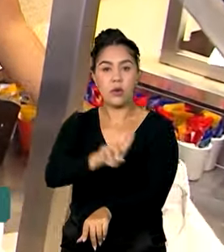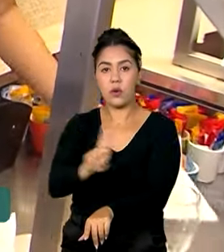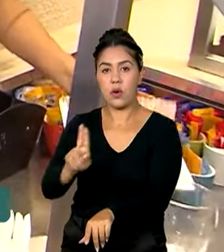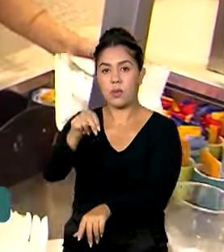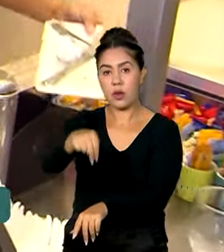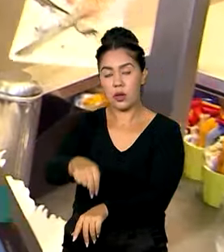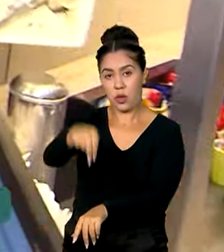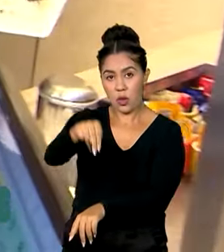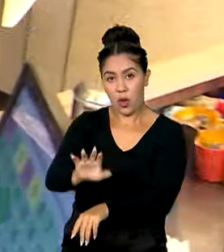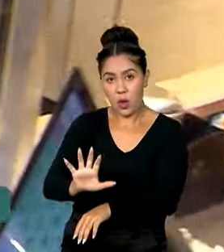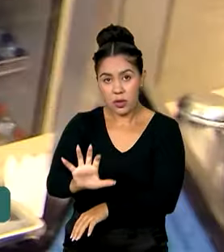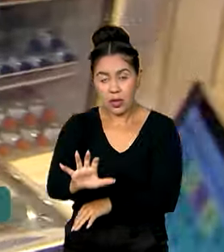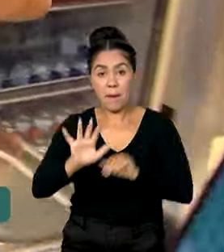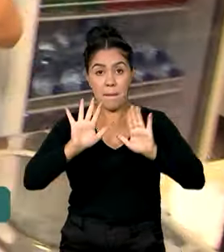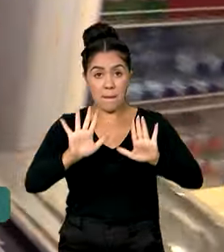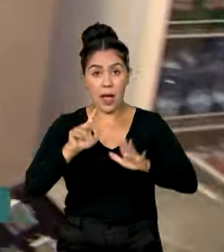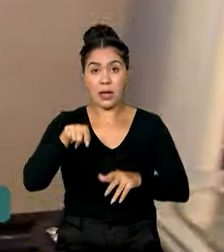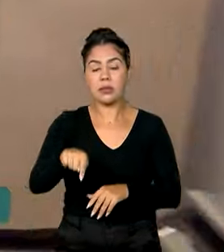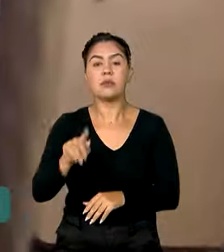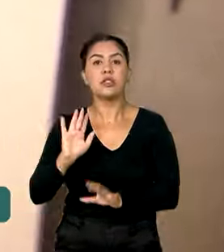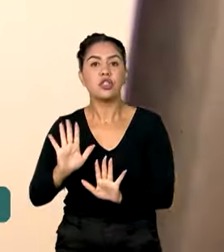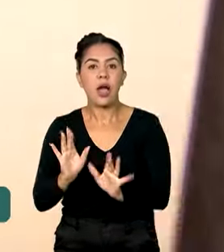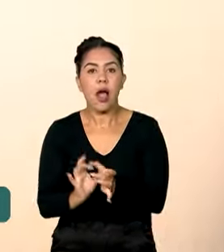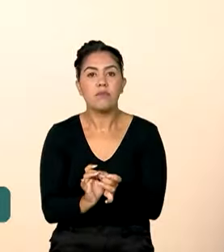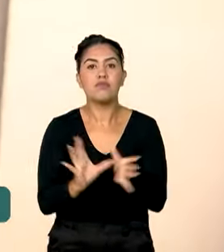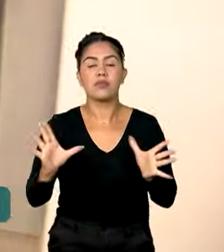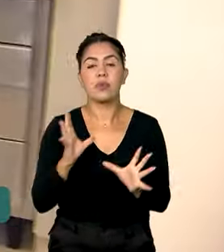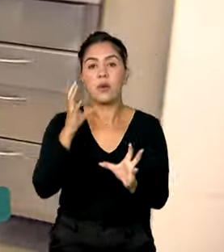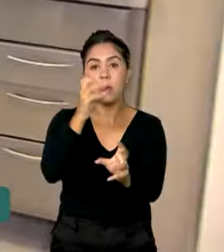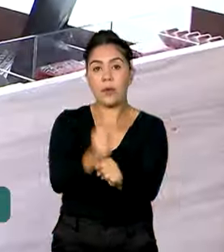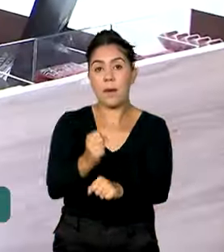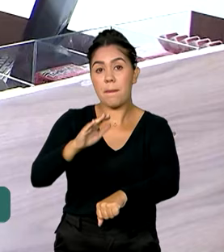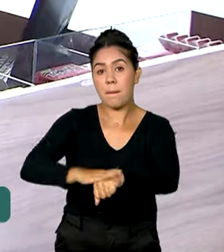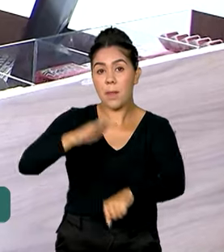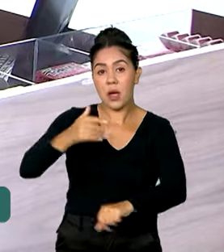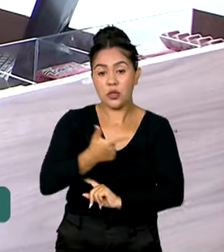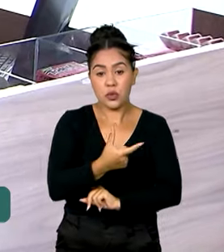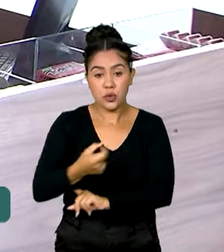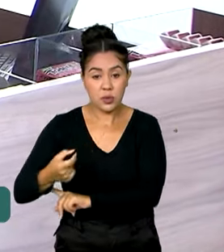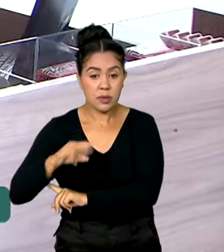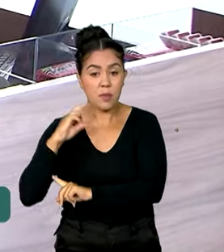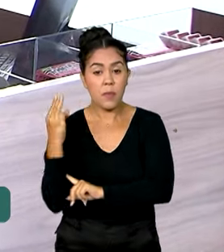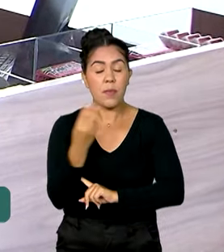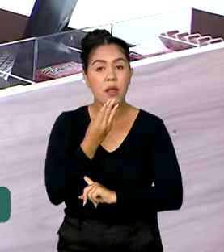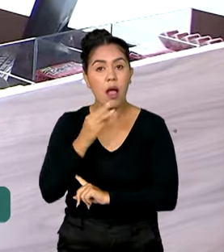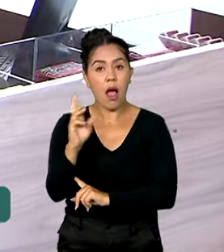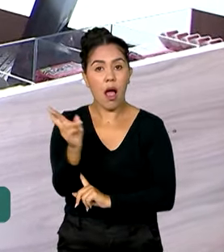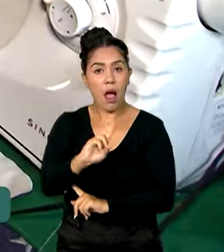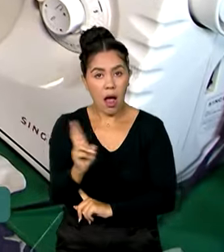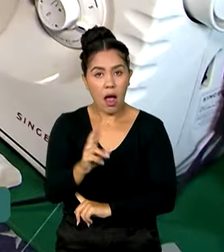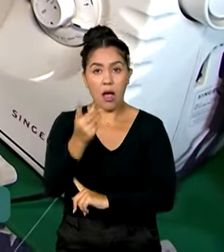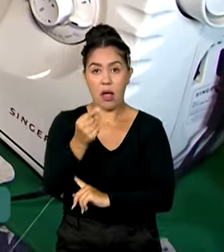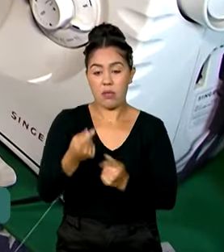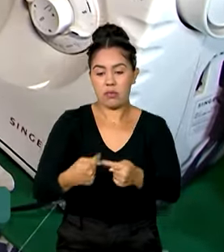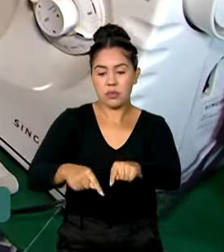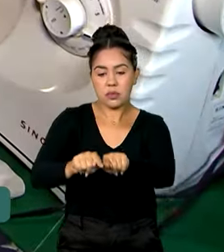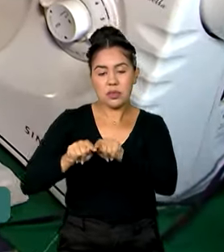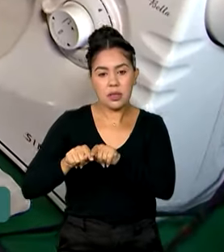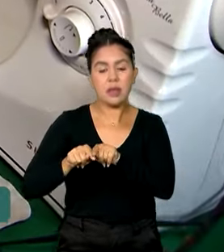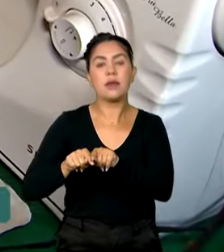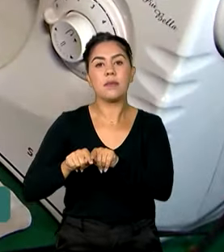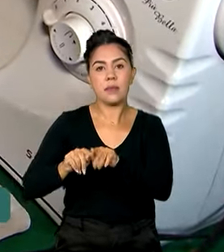abril deste ano, o banco já disponibilizou mais de 200 milhões de reais em créditos para